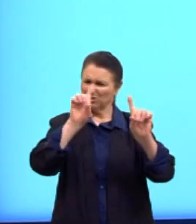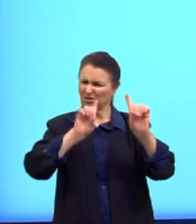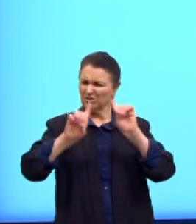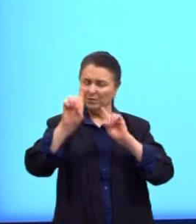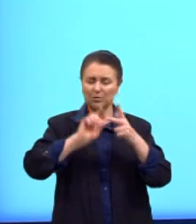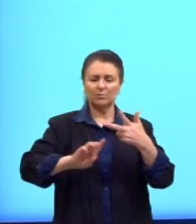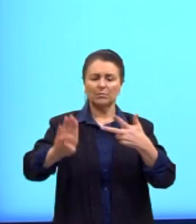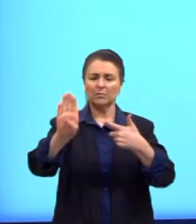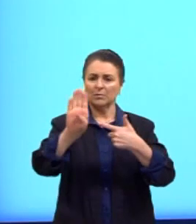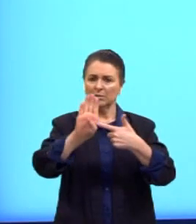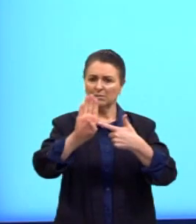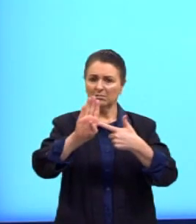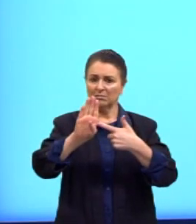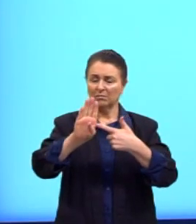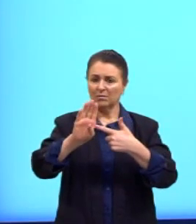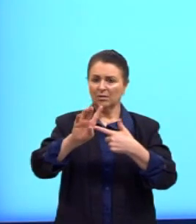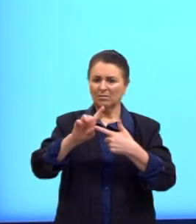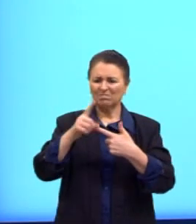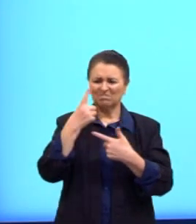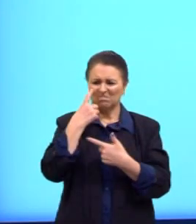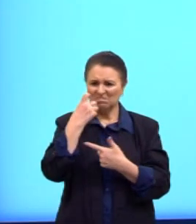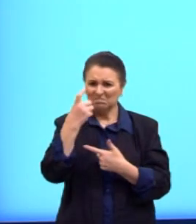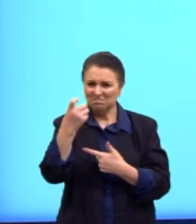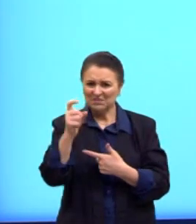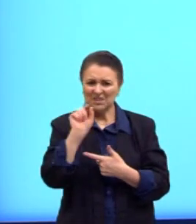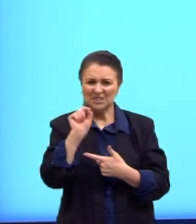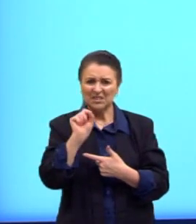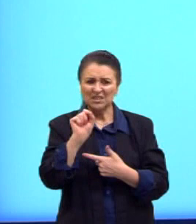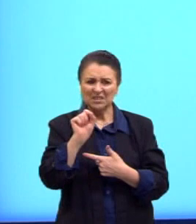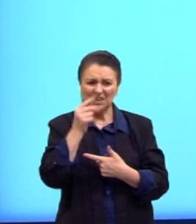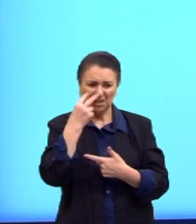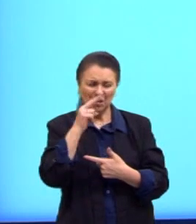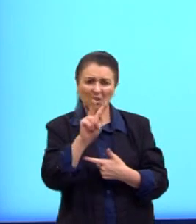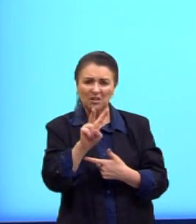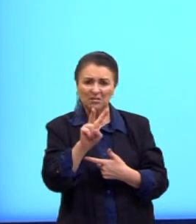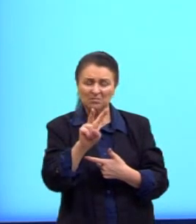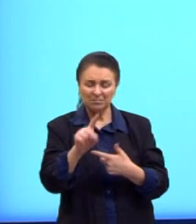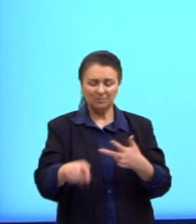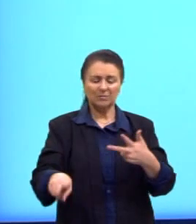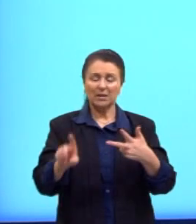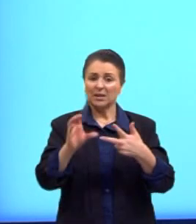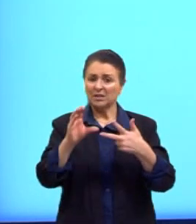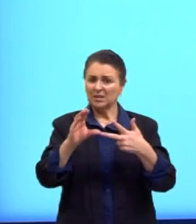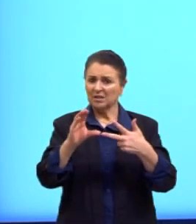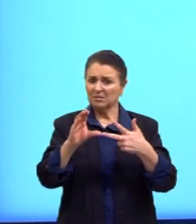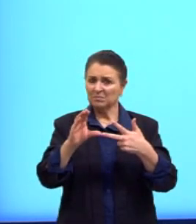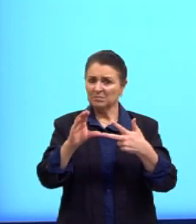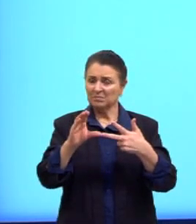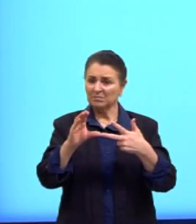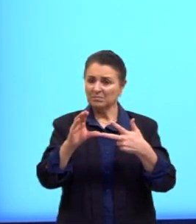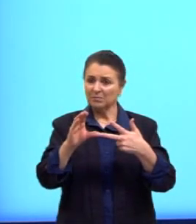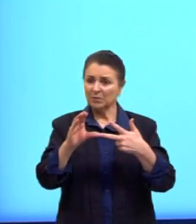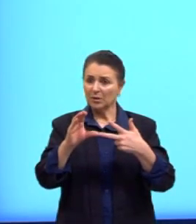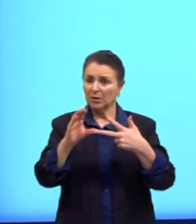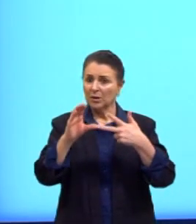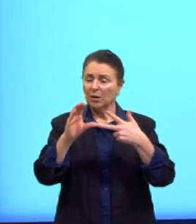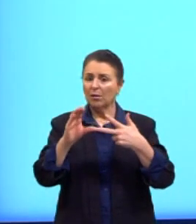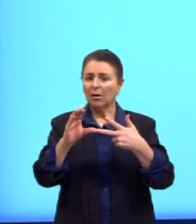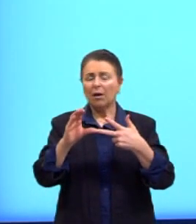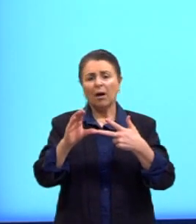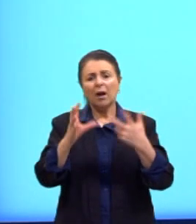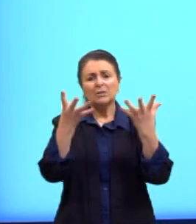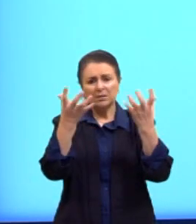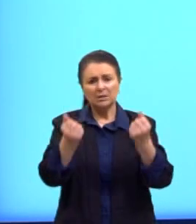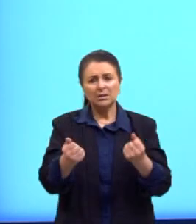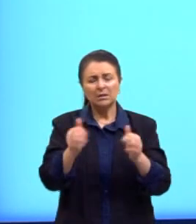Letra B, desinteresse do telespectador pela programação? Também não. Letra C, o contentamento de